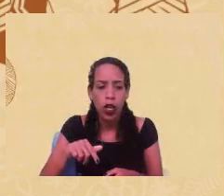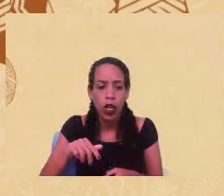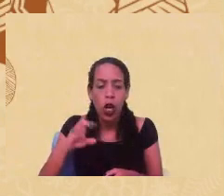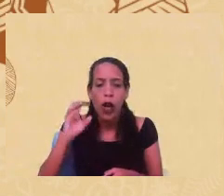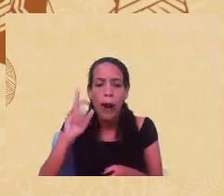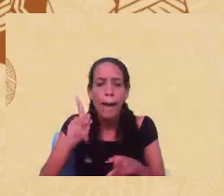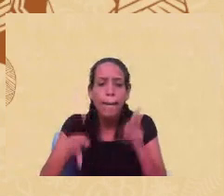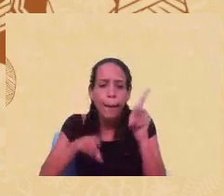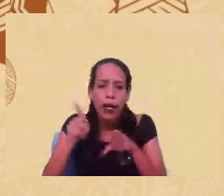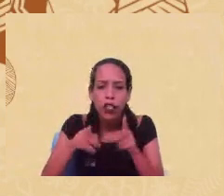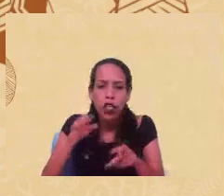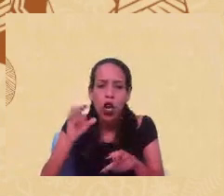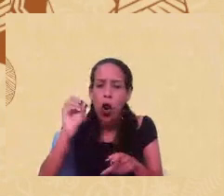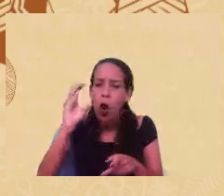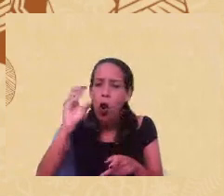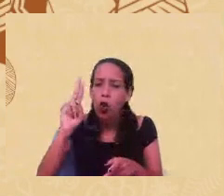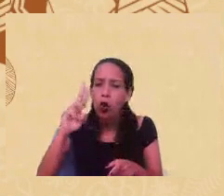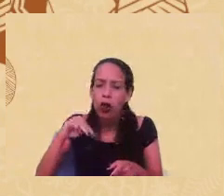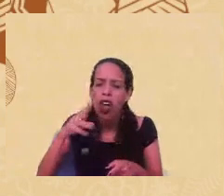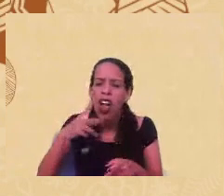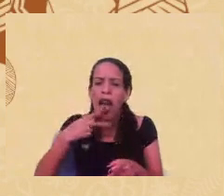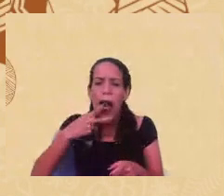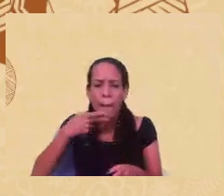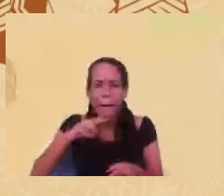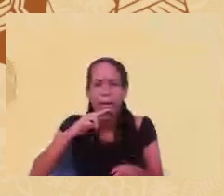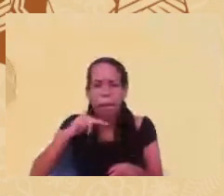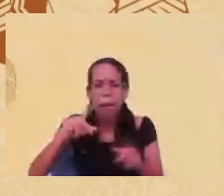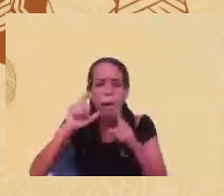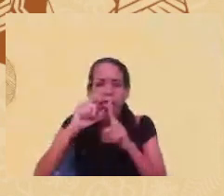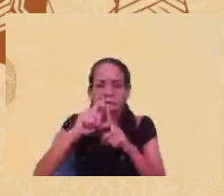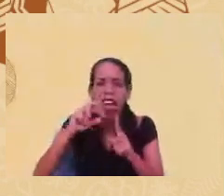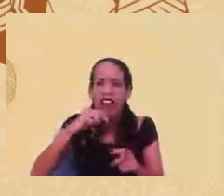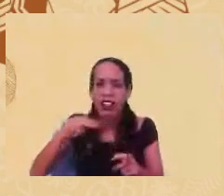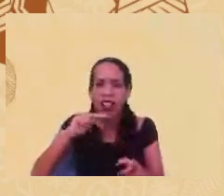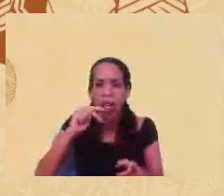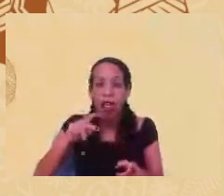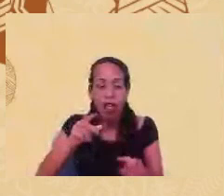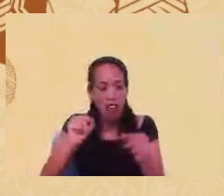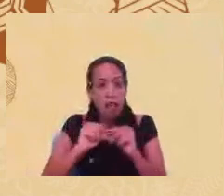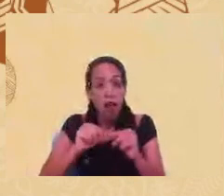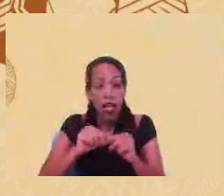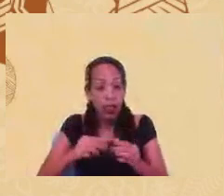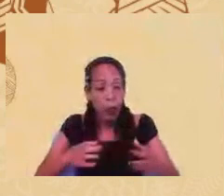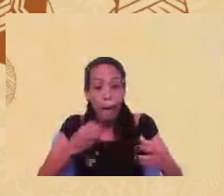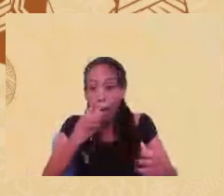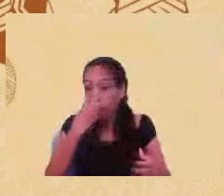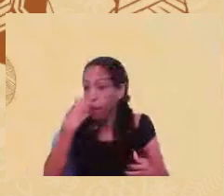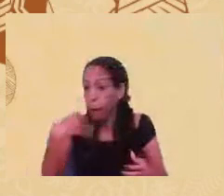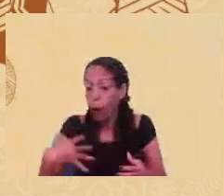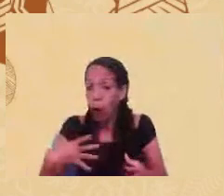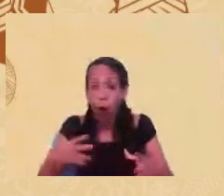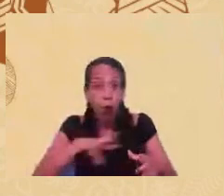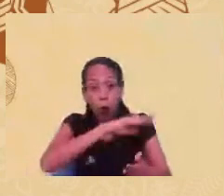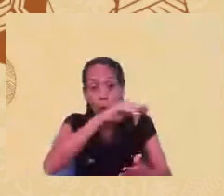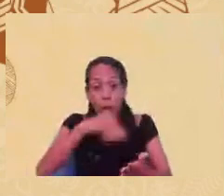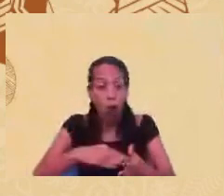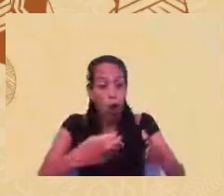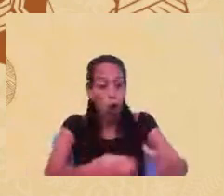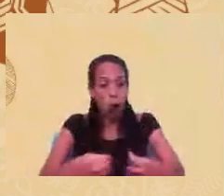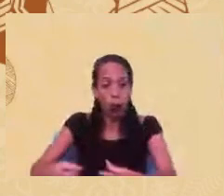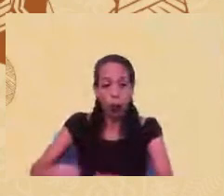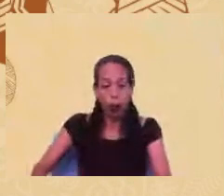vinham de determinado grupo e que faziam bem para todos os grupos etnico-raciais, para as diversas